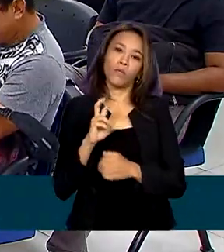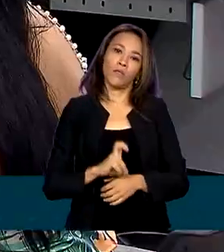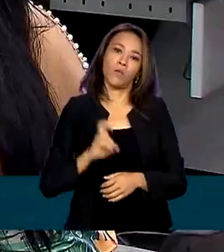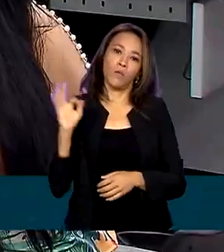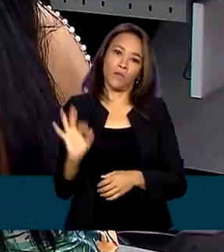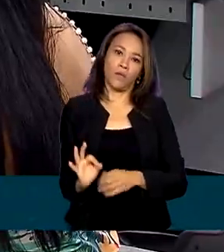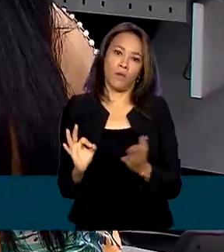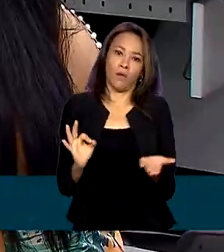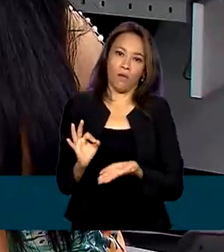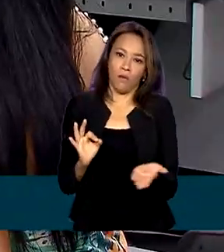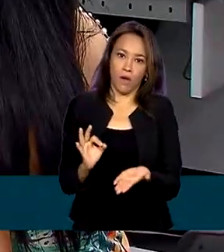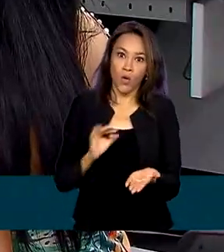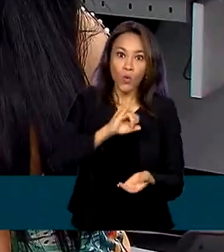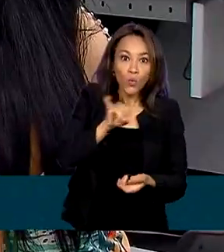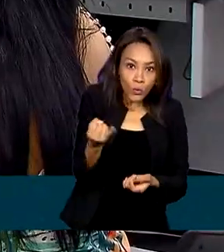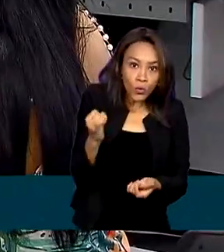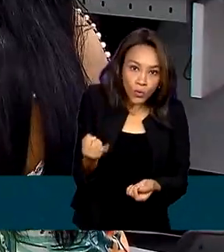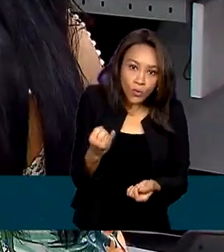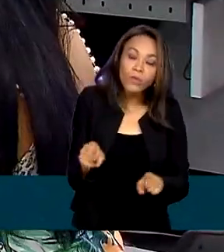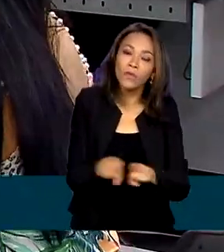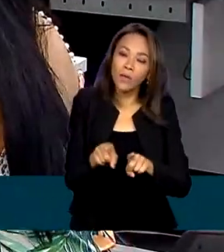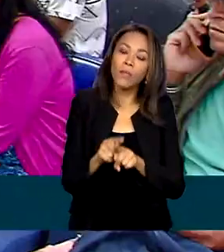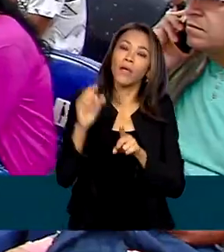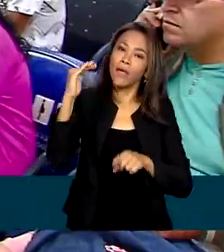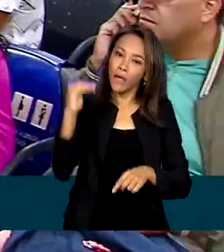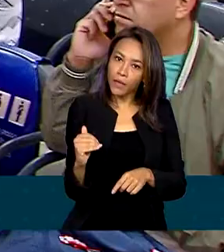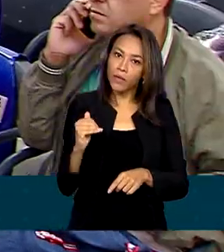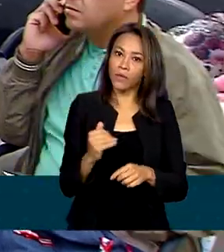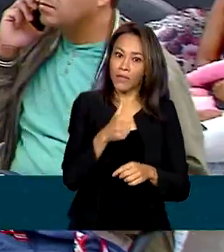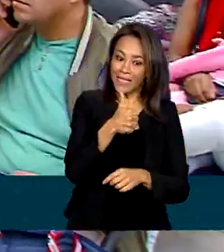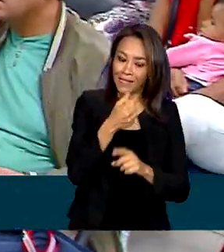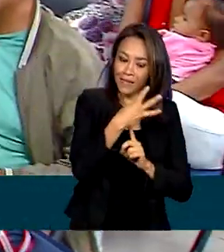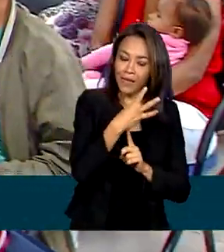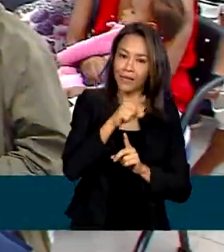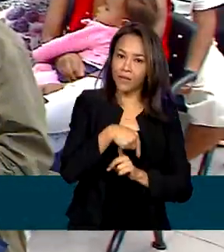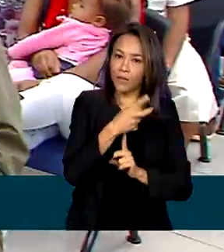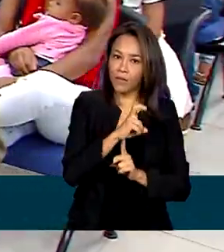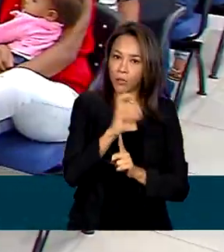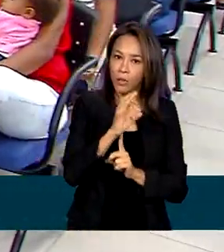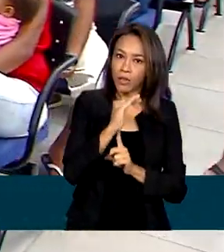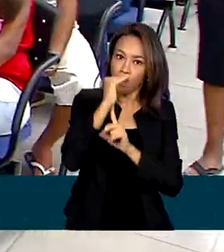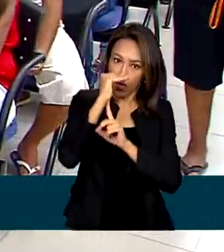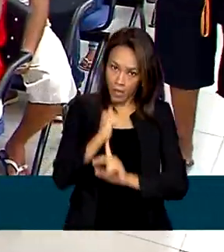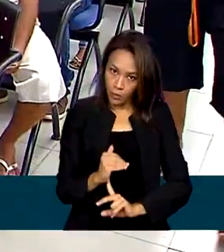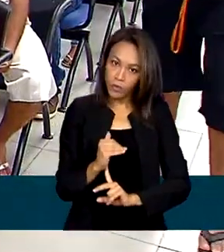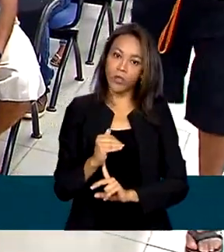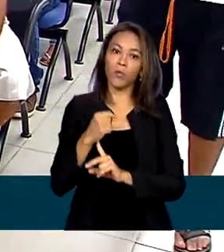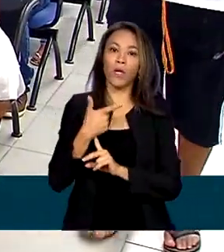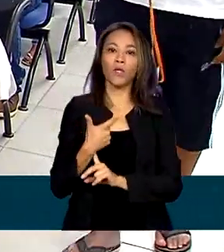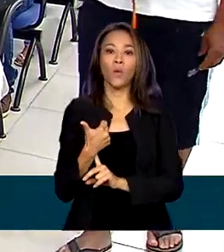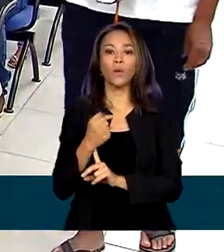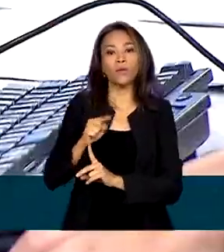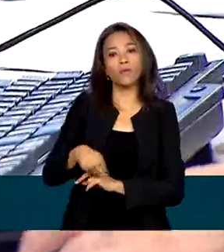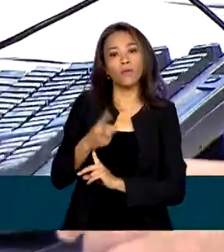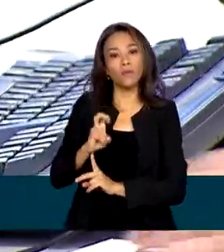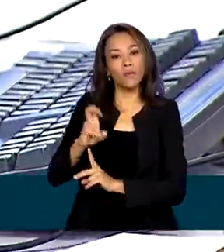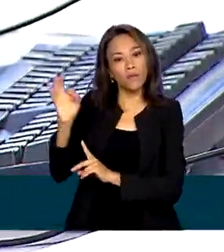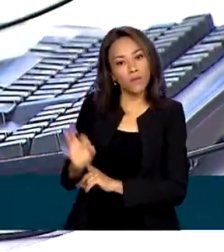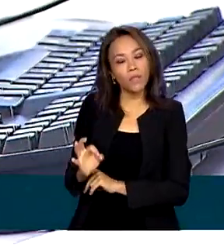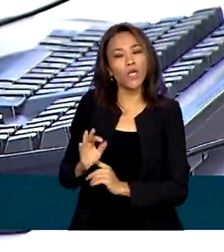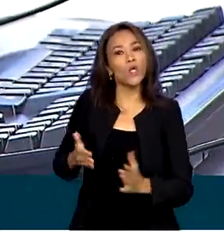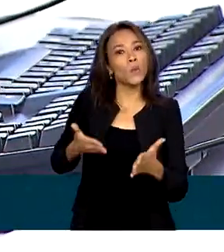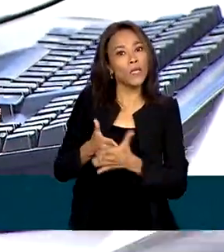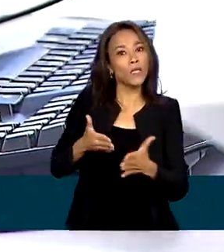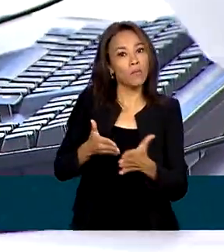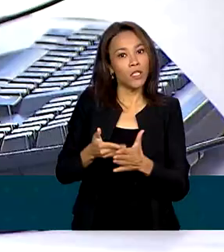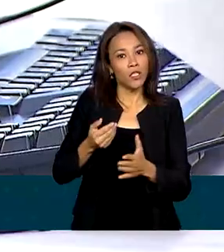A taxa de juros também diminuiu, de 13,5% para 2,5%. E o limite